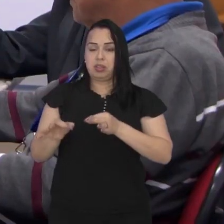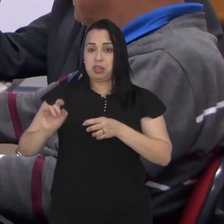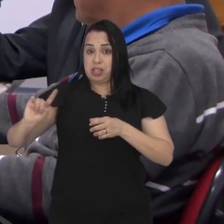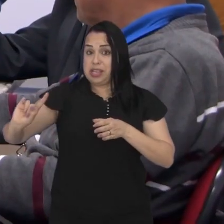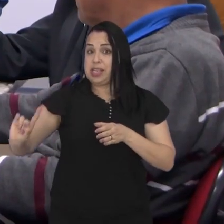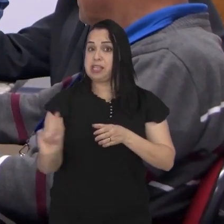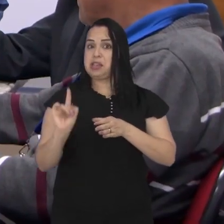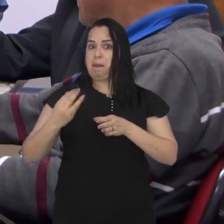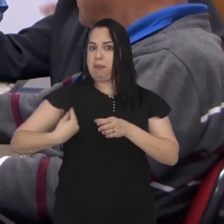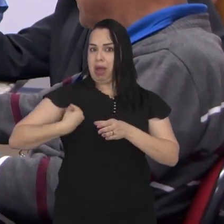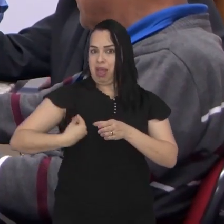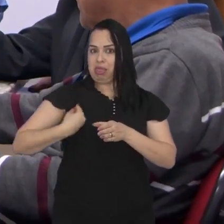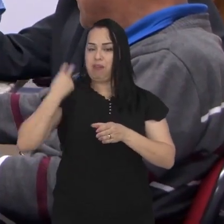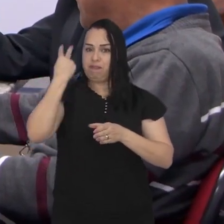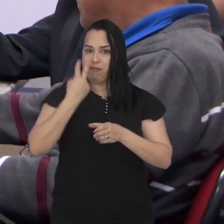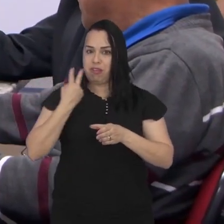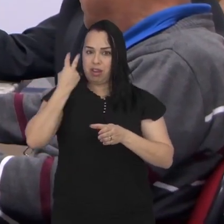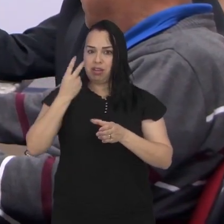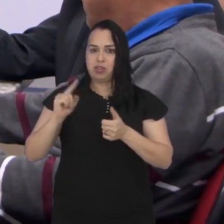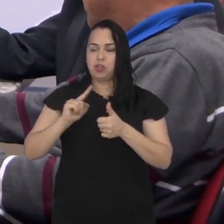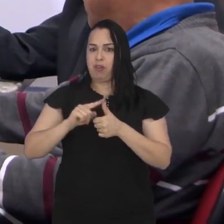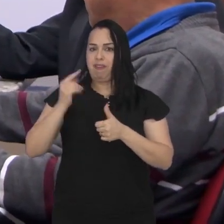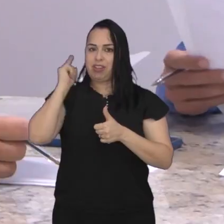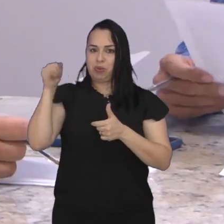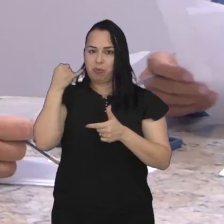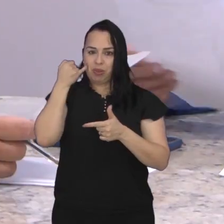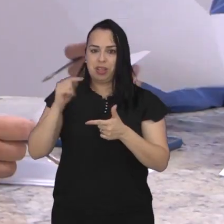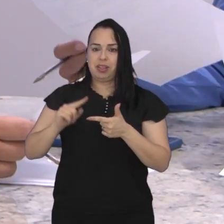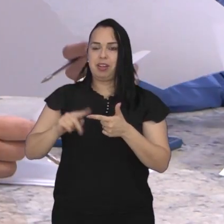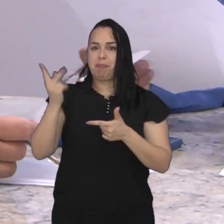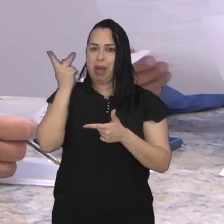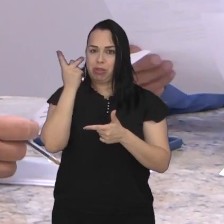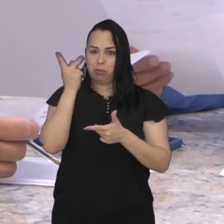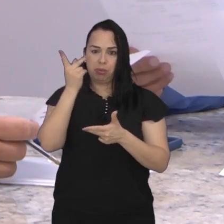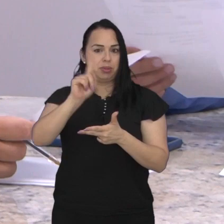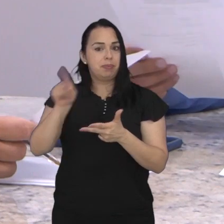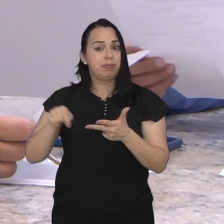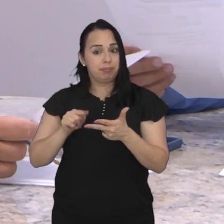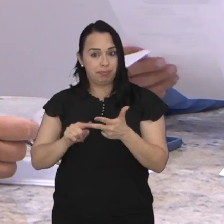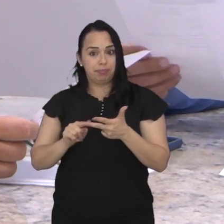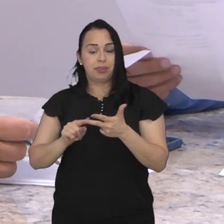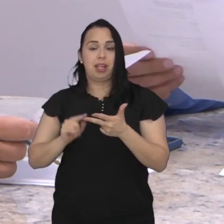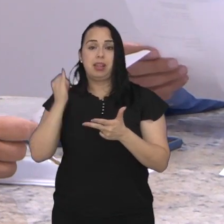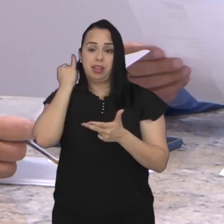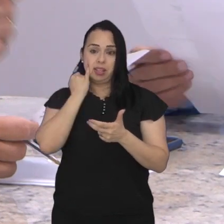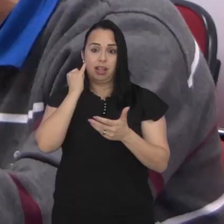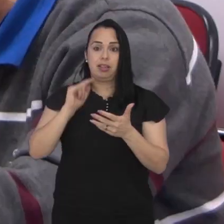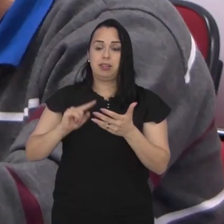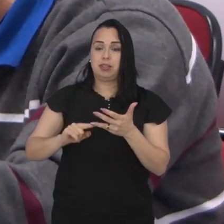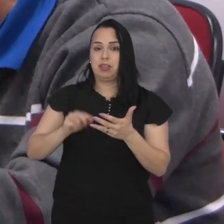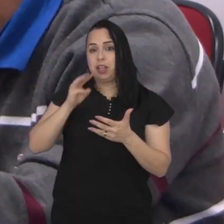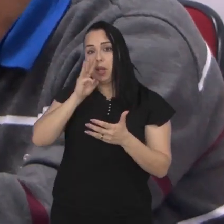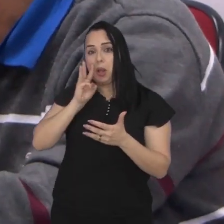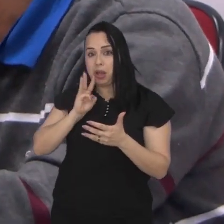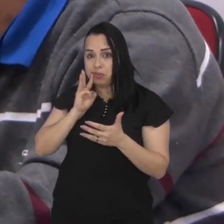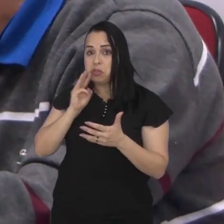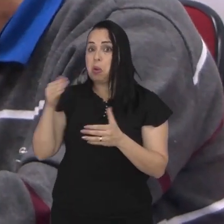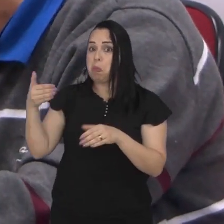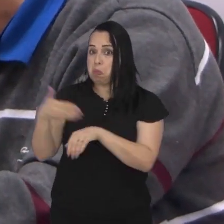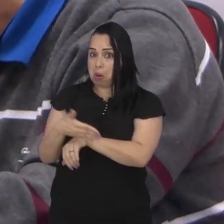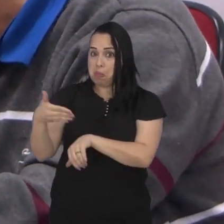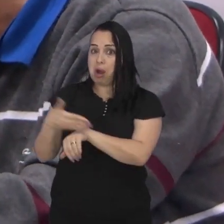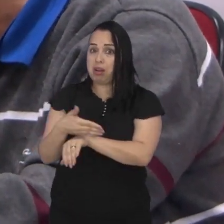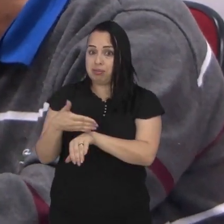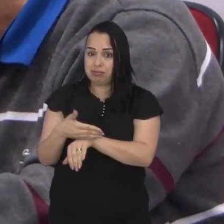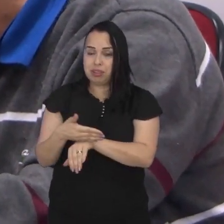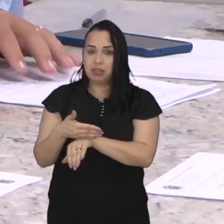e contou com a participação dos vereadores Juvenil Silvério Rafael Pascucci Zé Luiz e